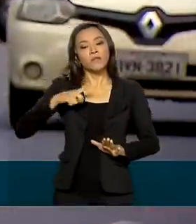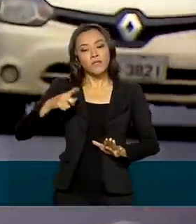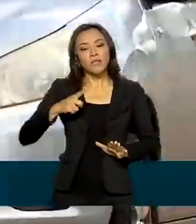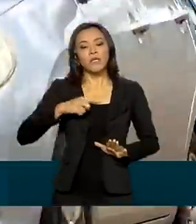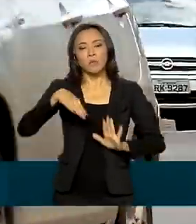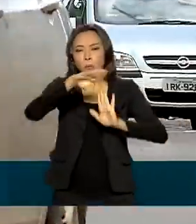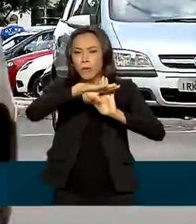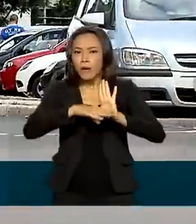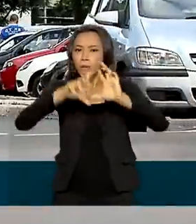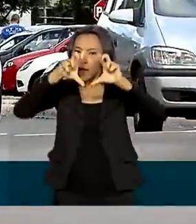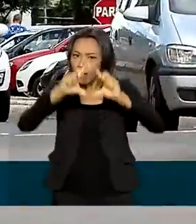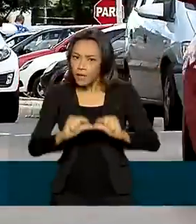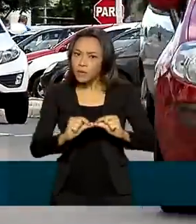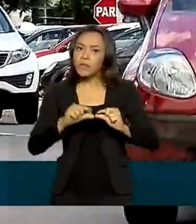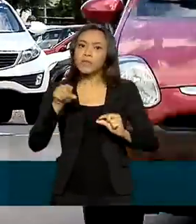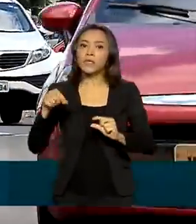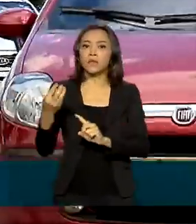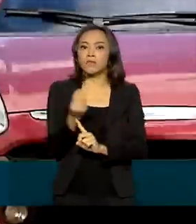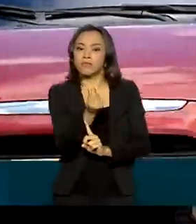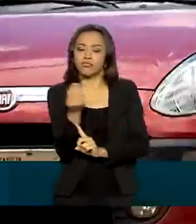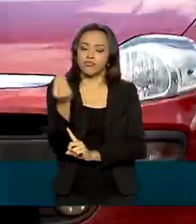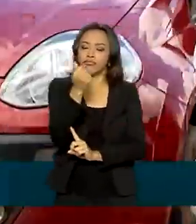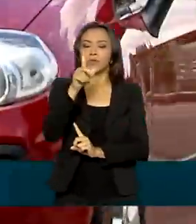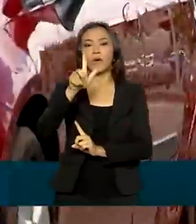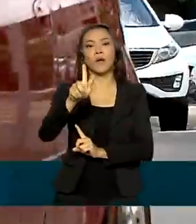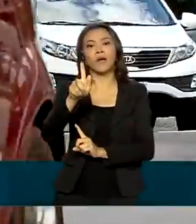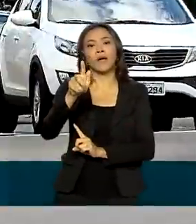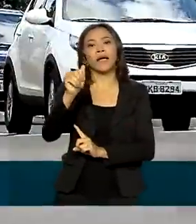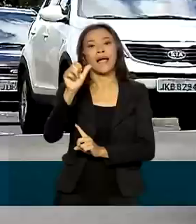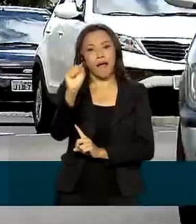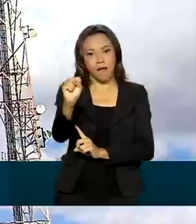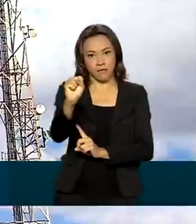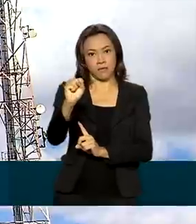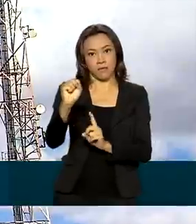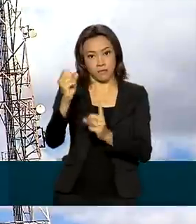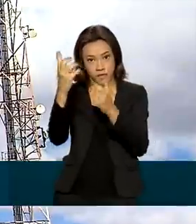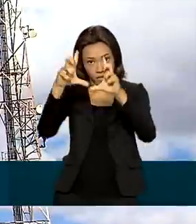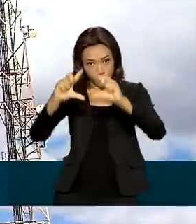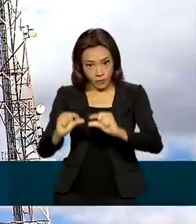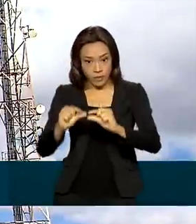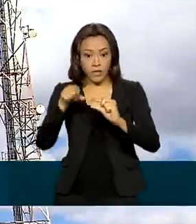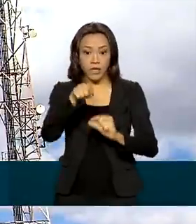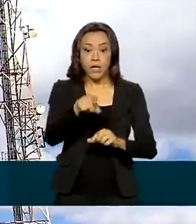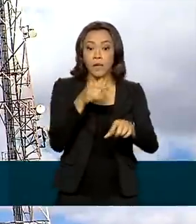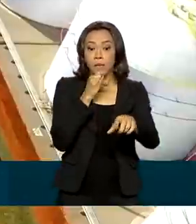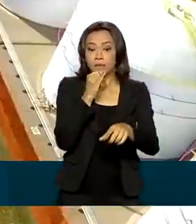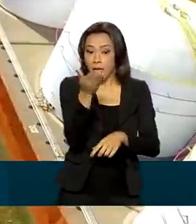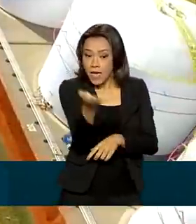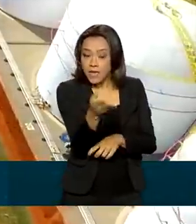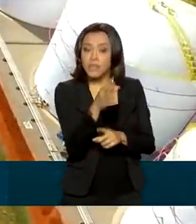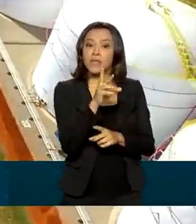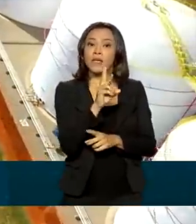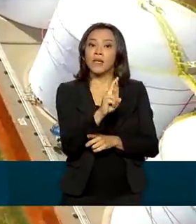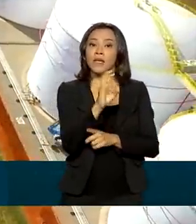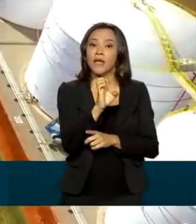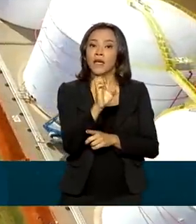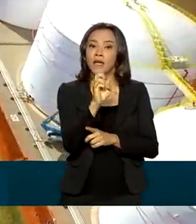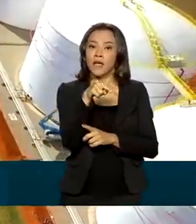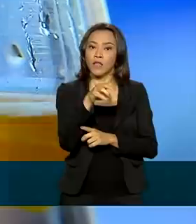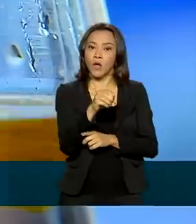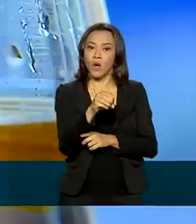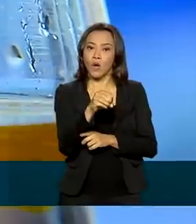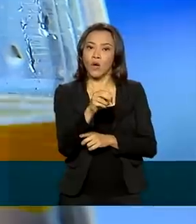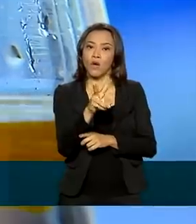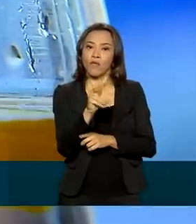carbônico em veículos que dependem dos derivados de petróleo. Com o Renovabio, por exemplo, a ideia é aumentar a